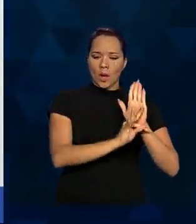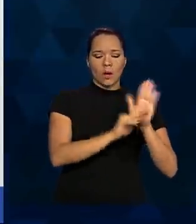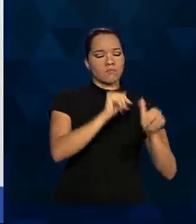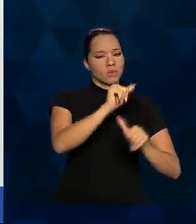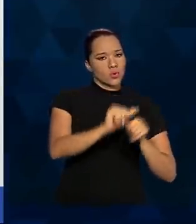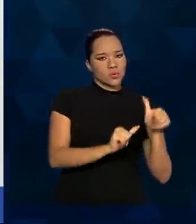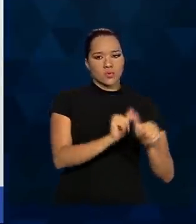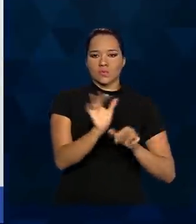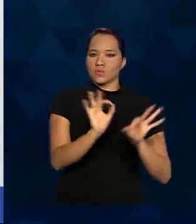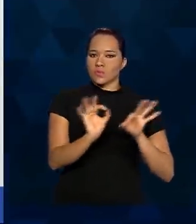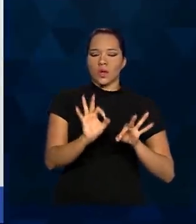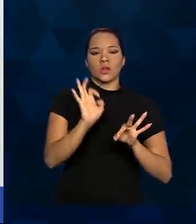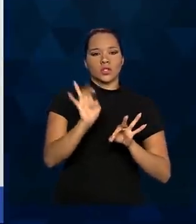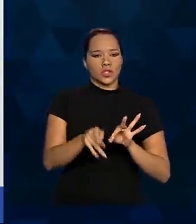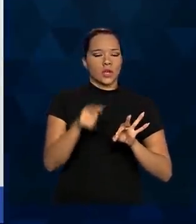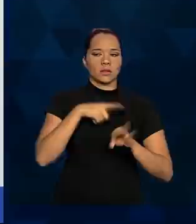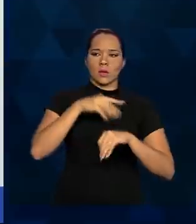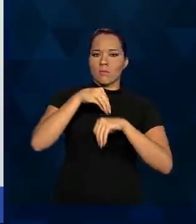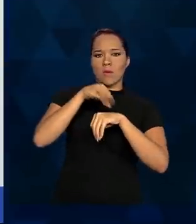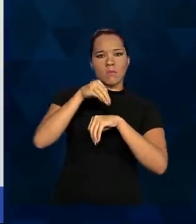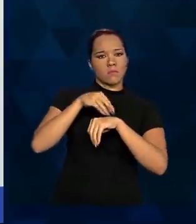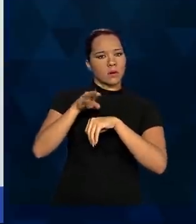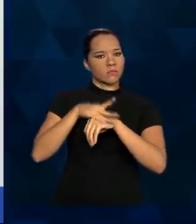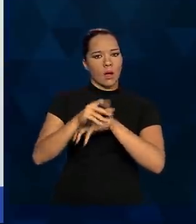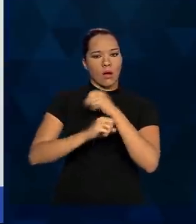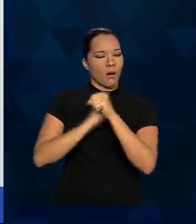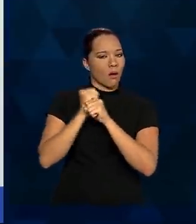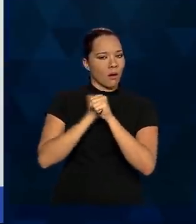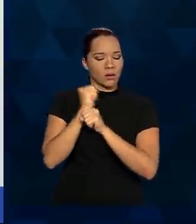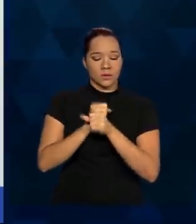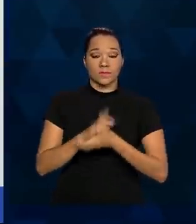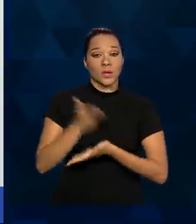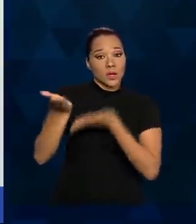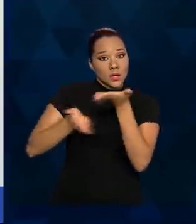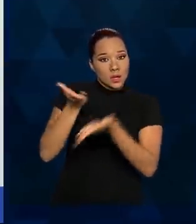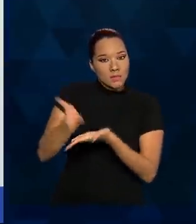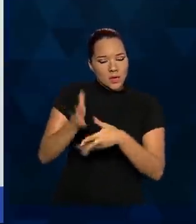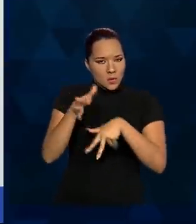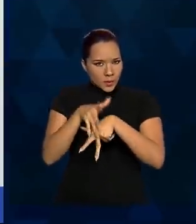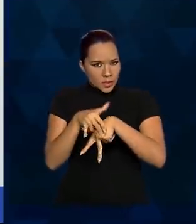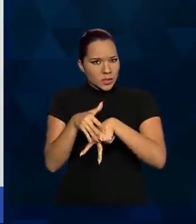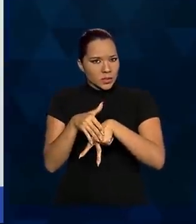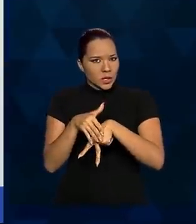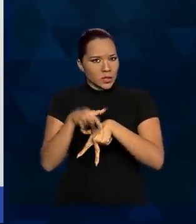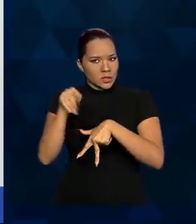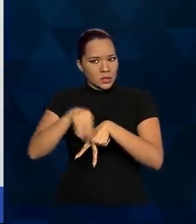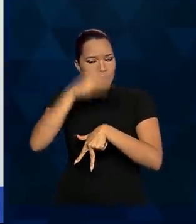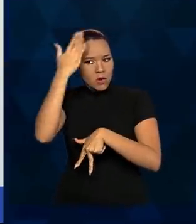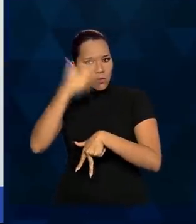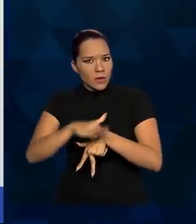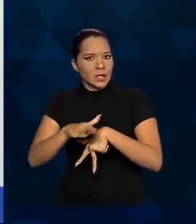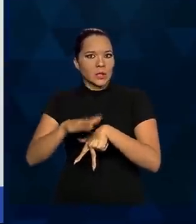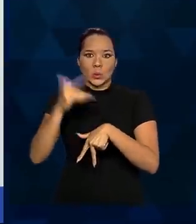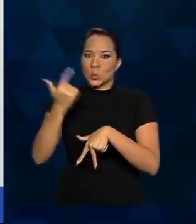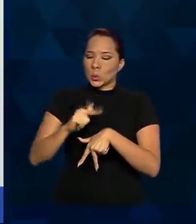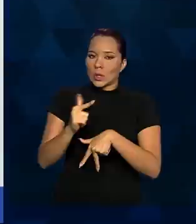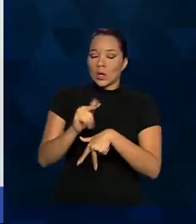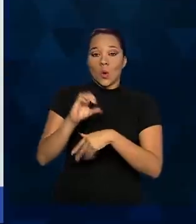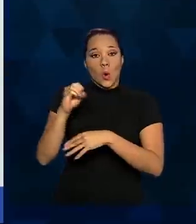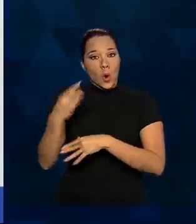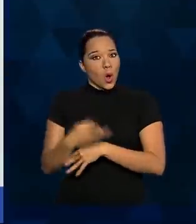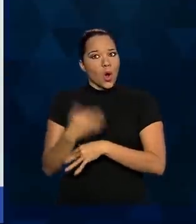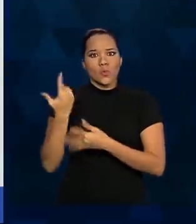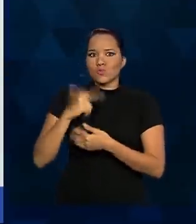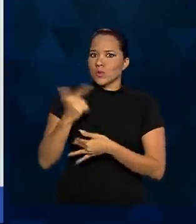variações, ele já tem sido posto há décadas. No tratamento de um paciente, quando intervenções comprovadas não existirem ou forem